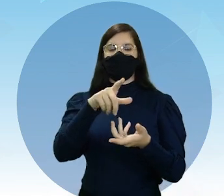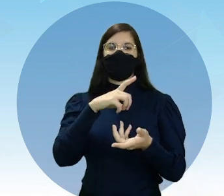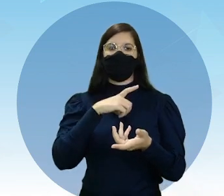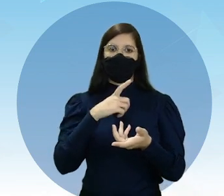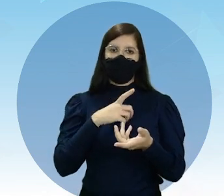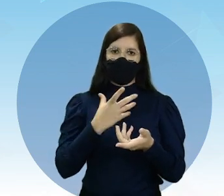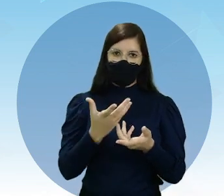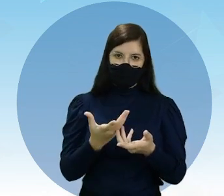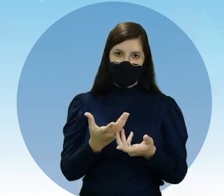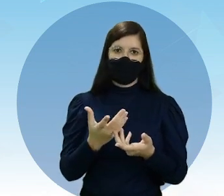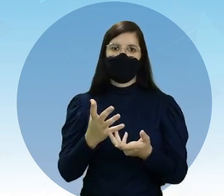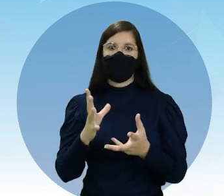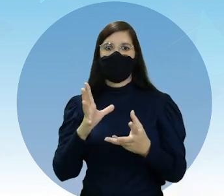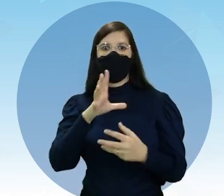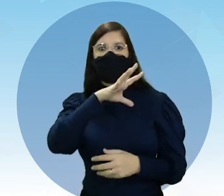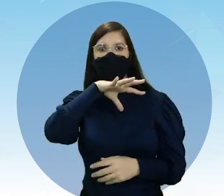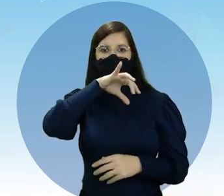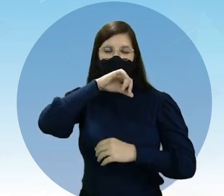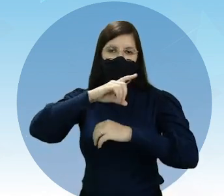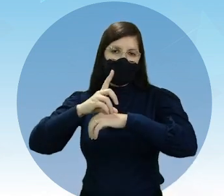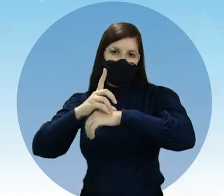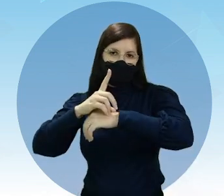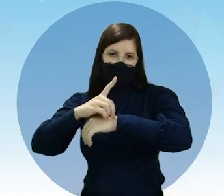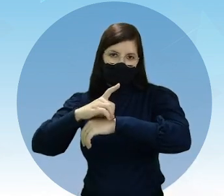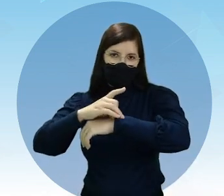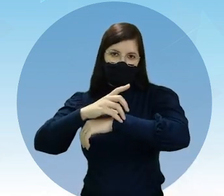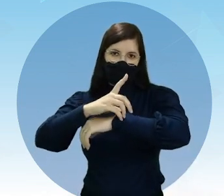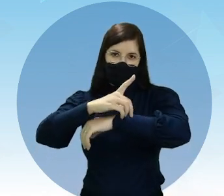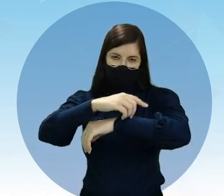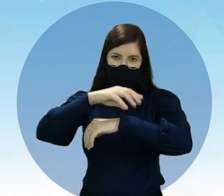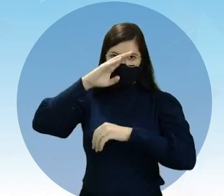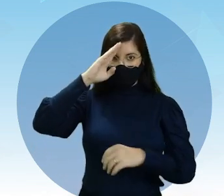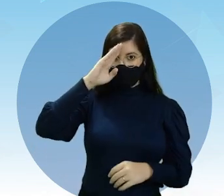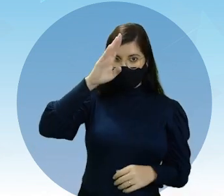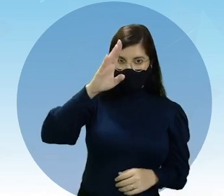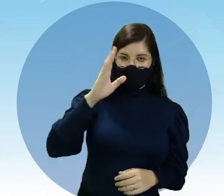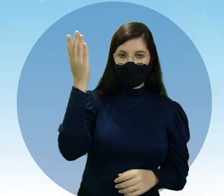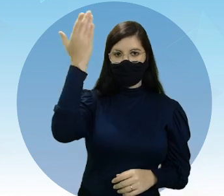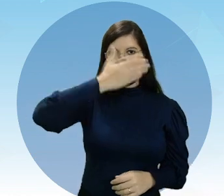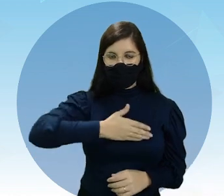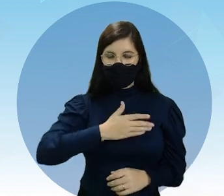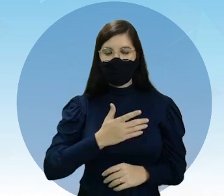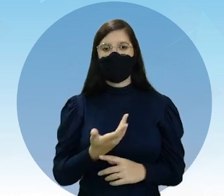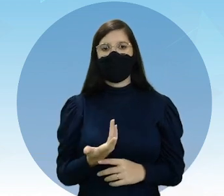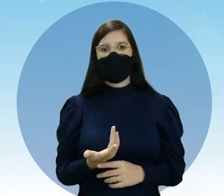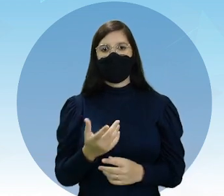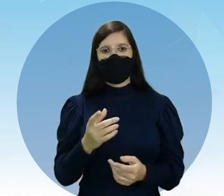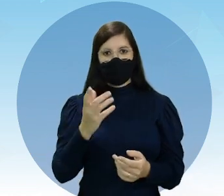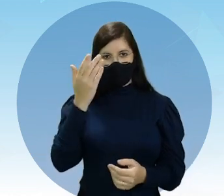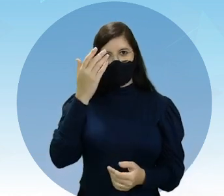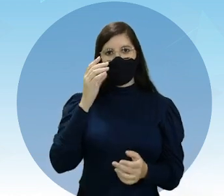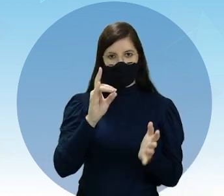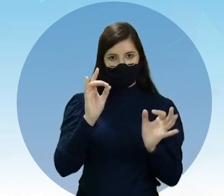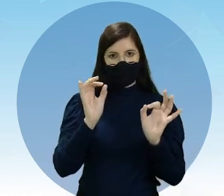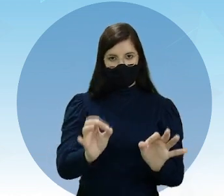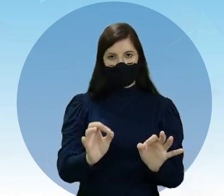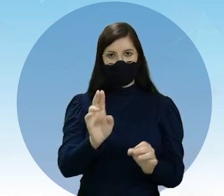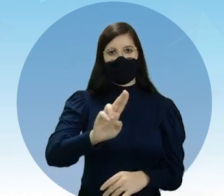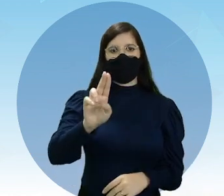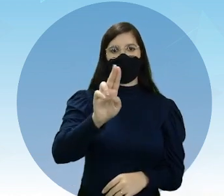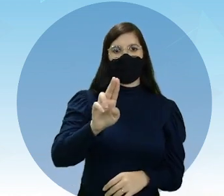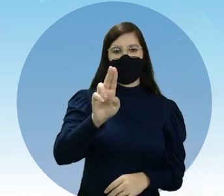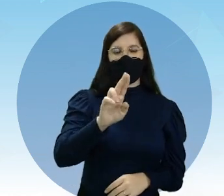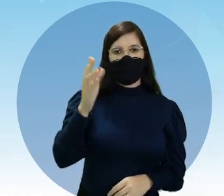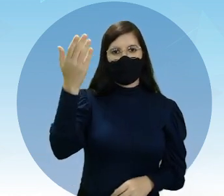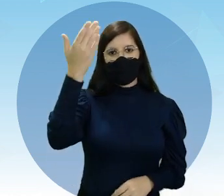habitada pelos dinossauros, as principais evidências que Wernerger, ele utilizou para